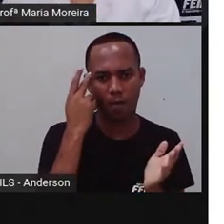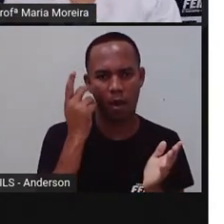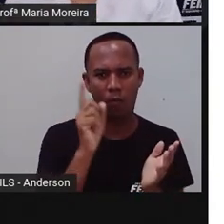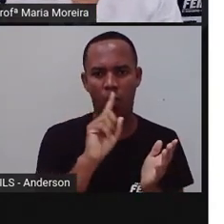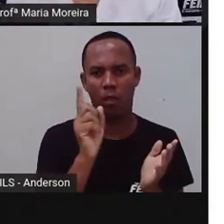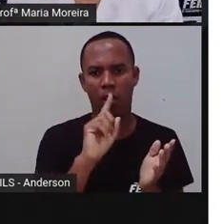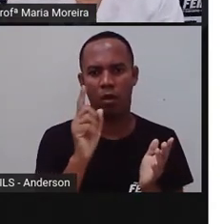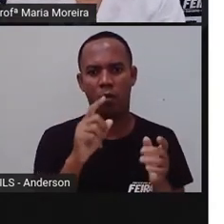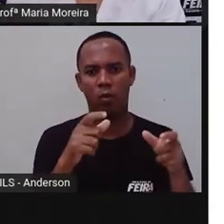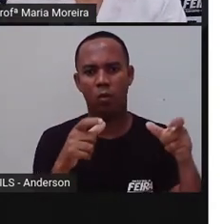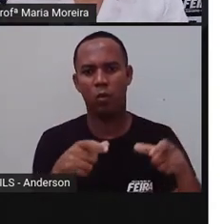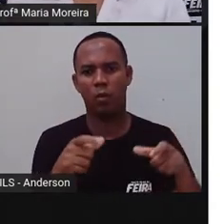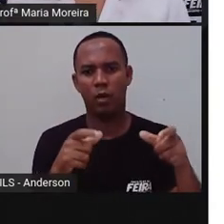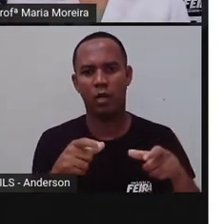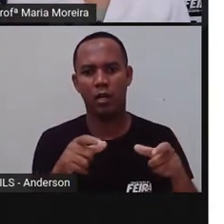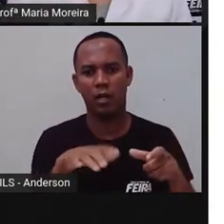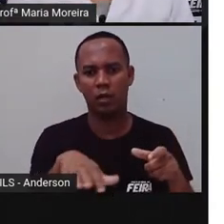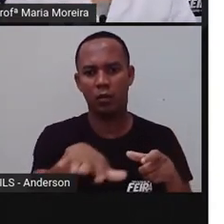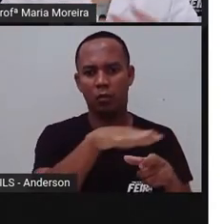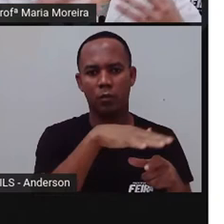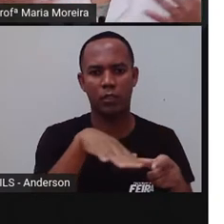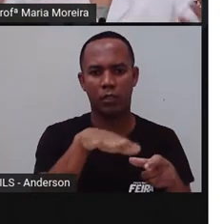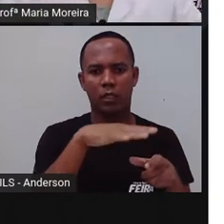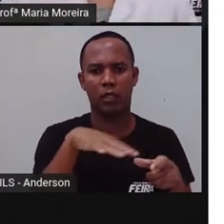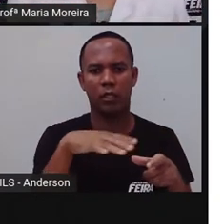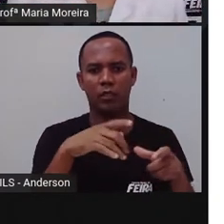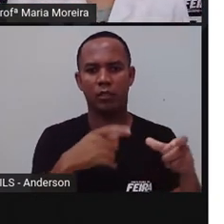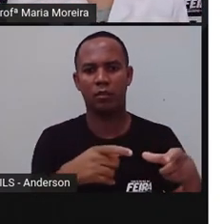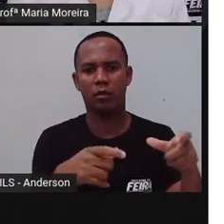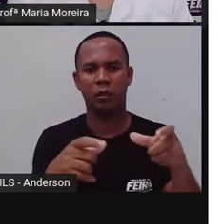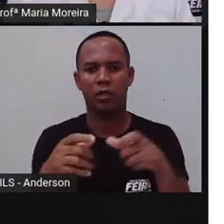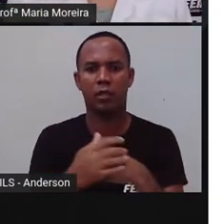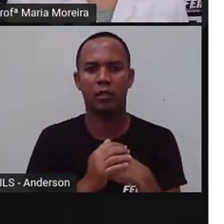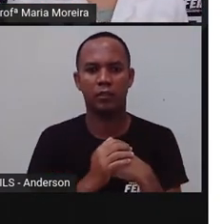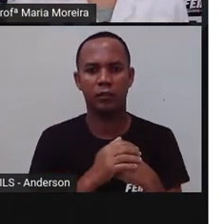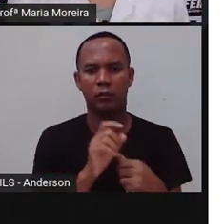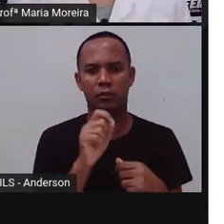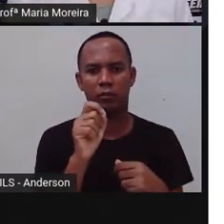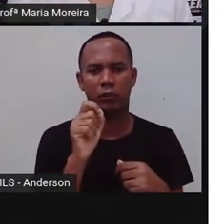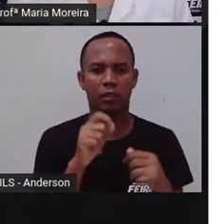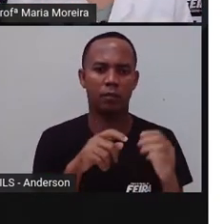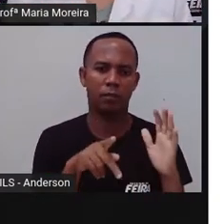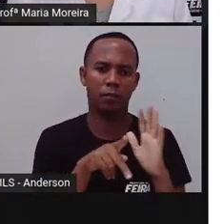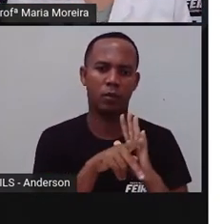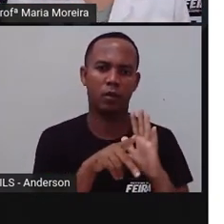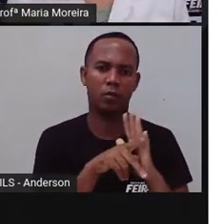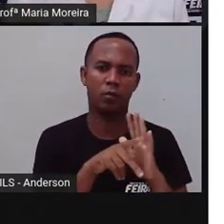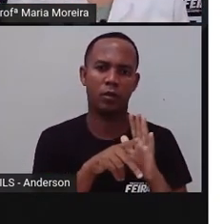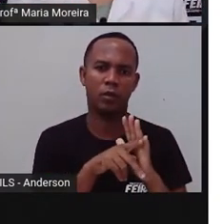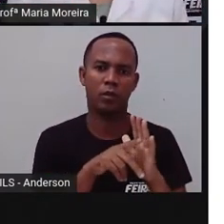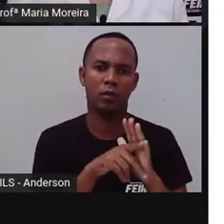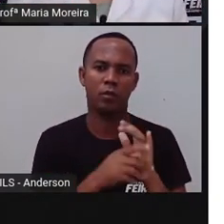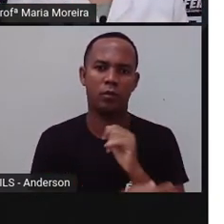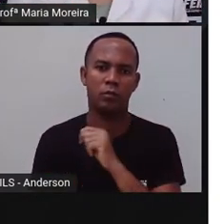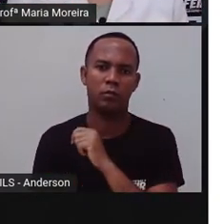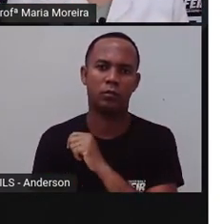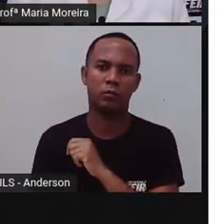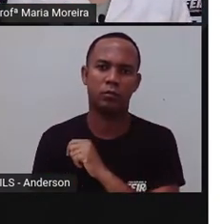lugar seja o que é a nossa comunidade, locais que façam parte do nosso convívio,